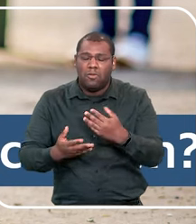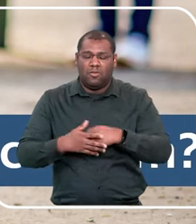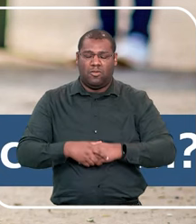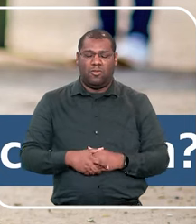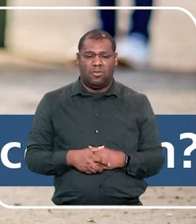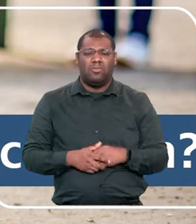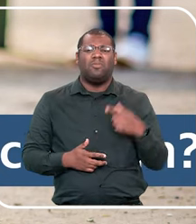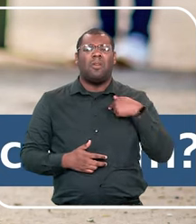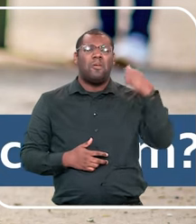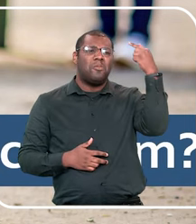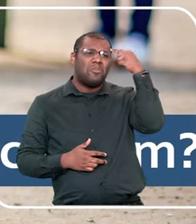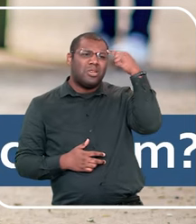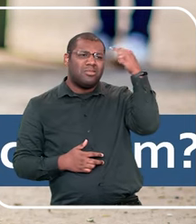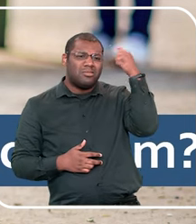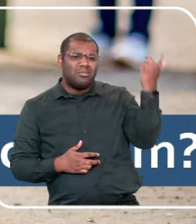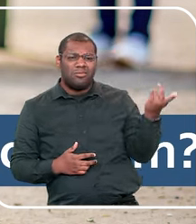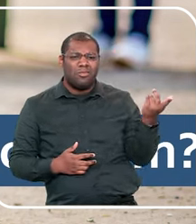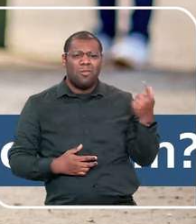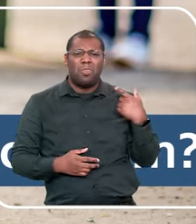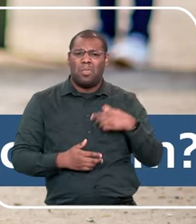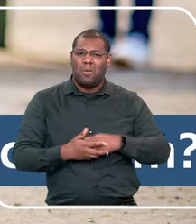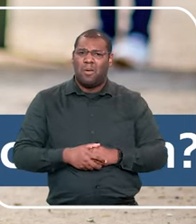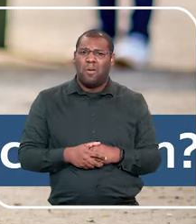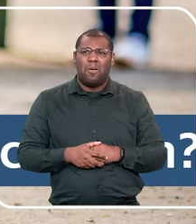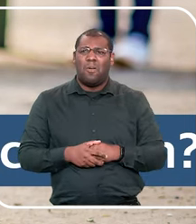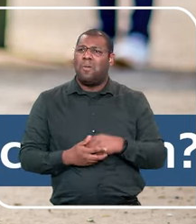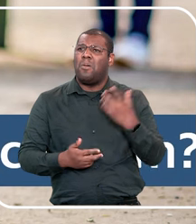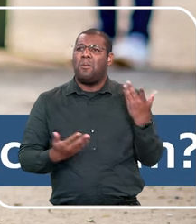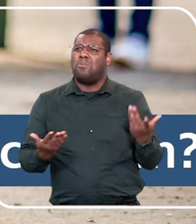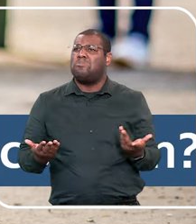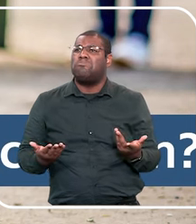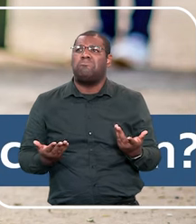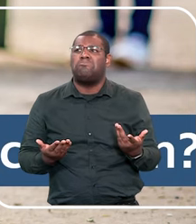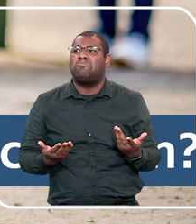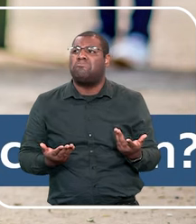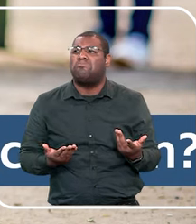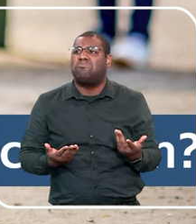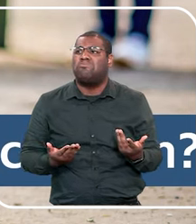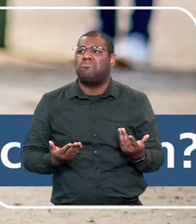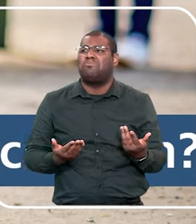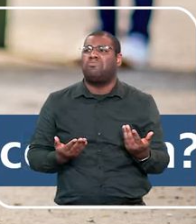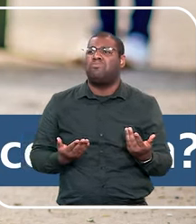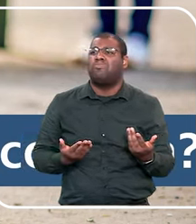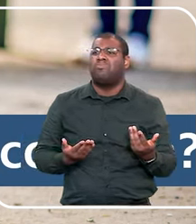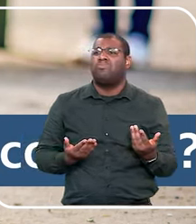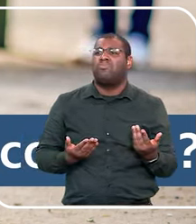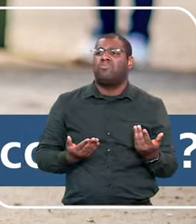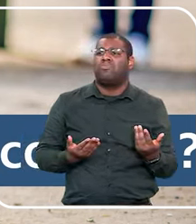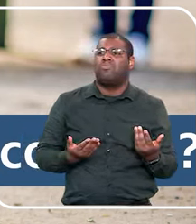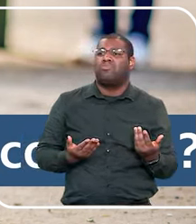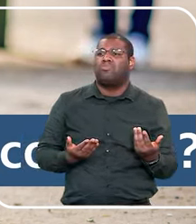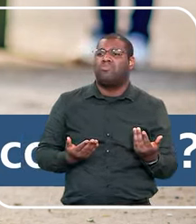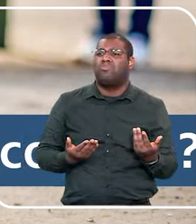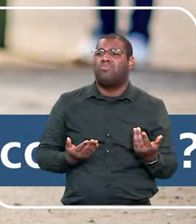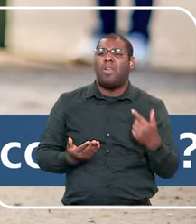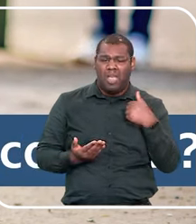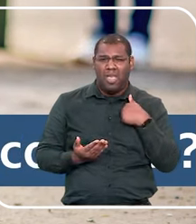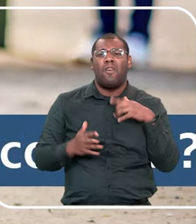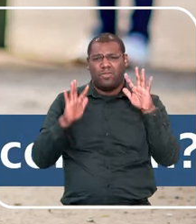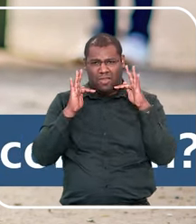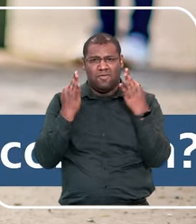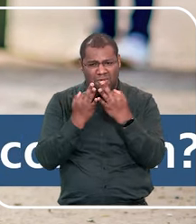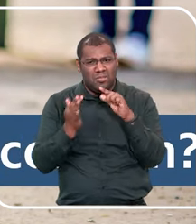pergunta antes, só que eu não tinha parado para pensar, porque não estava dentro da minha casa, sabe? Eu tenho caso na família, eu acho que